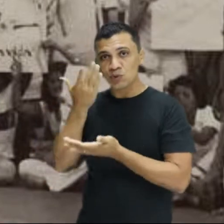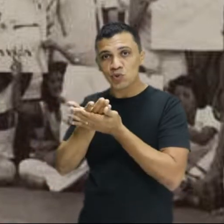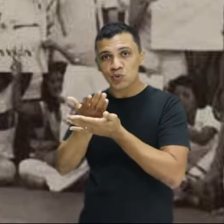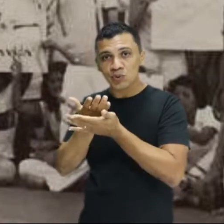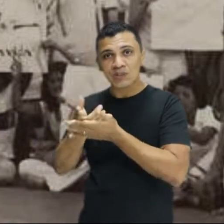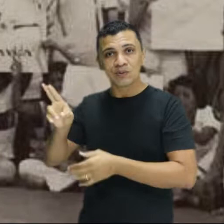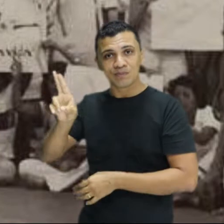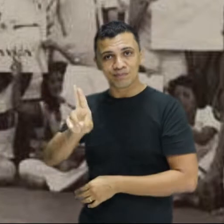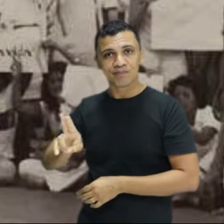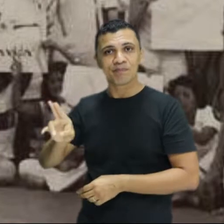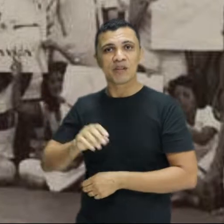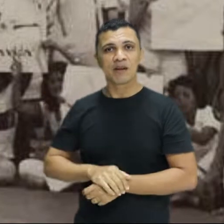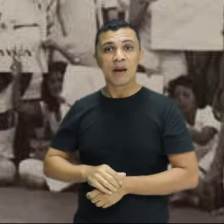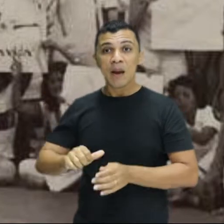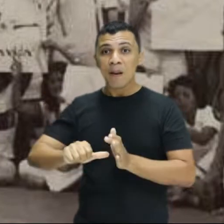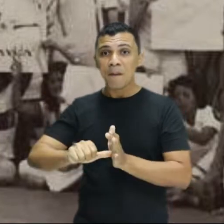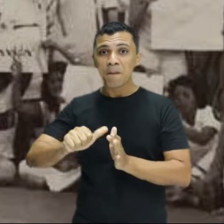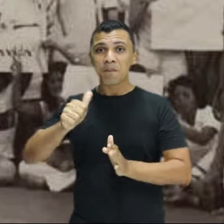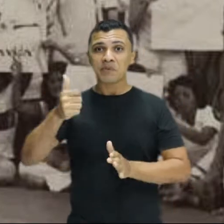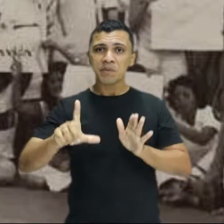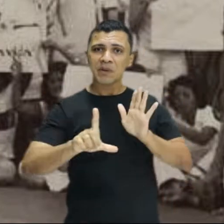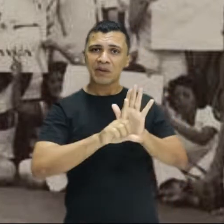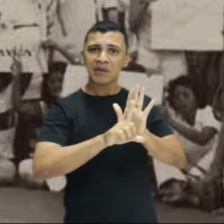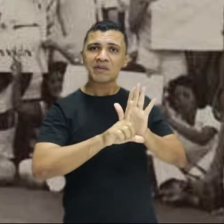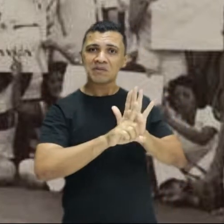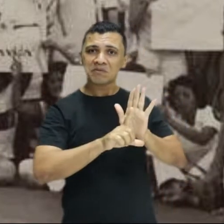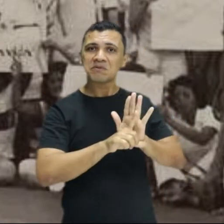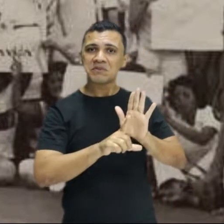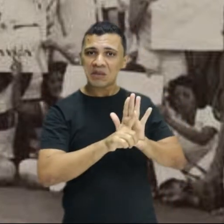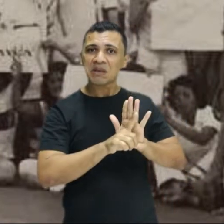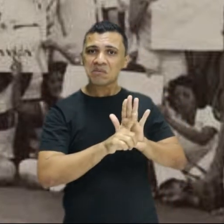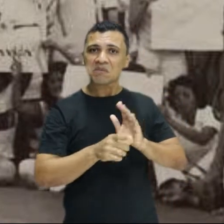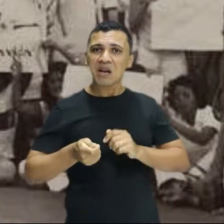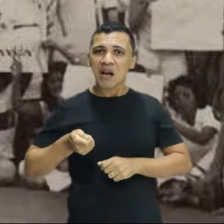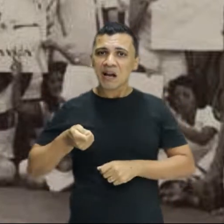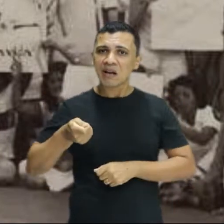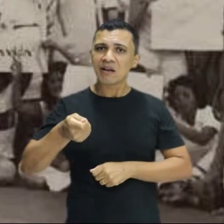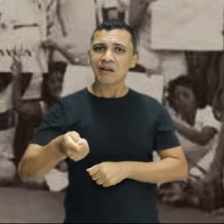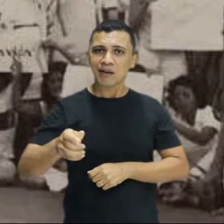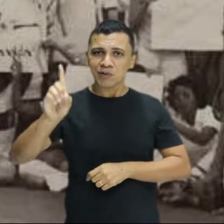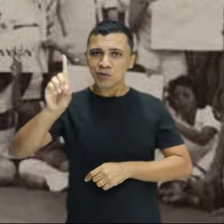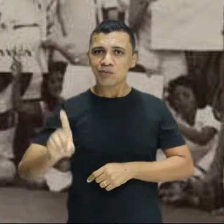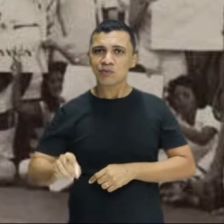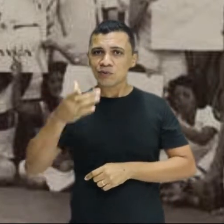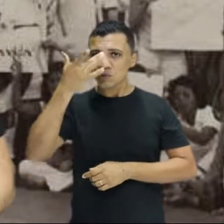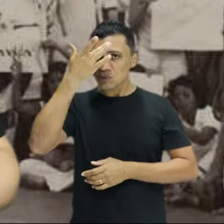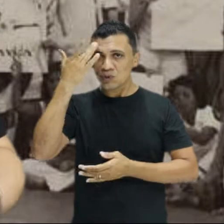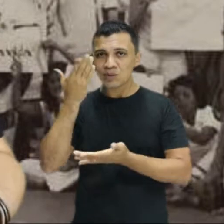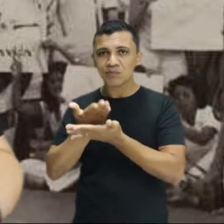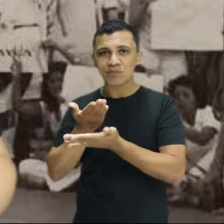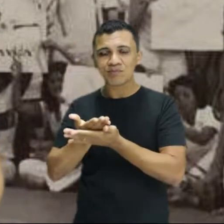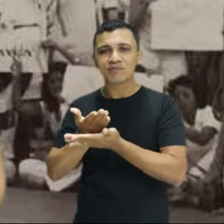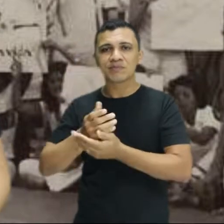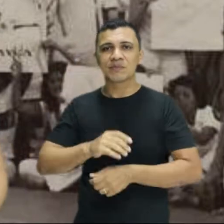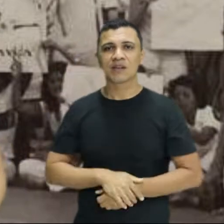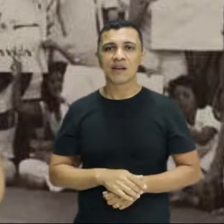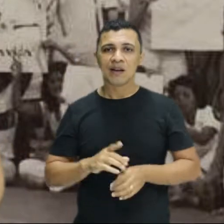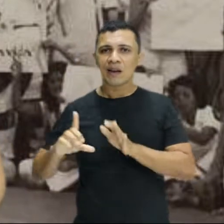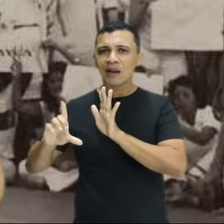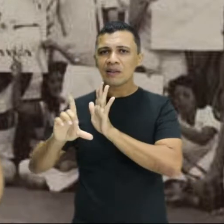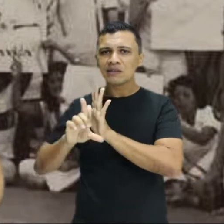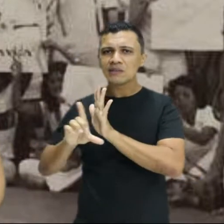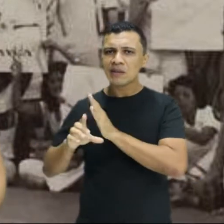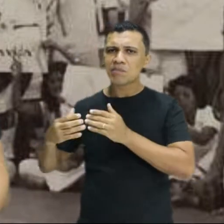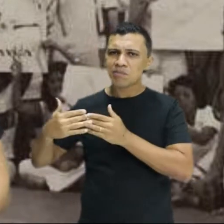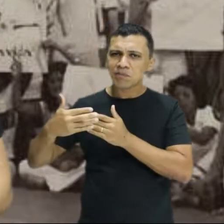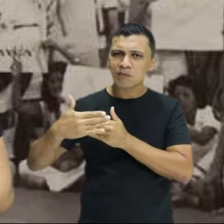primeira vez que teve uma lei, ou seja, algo mais institucional, que garantia esse direito aos estudantes. Essa lei vigorou até